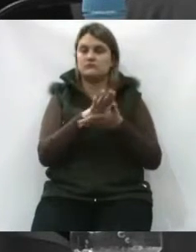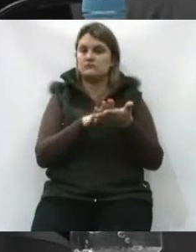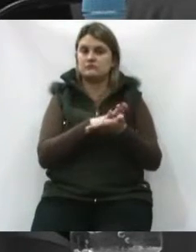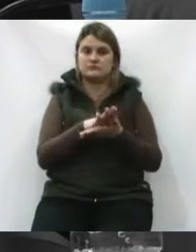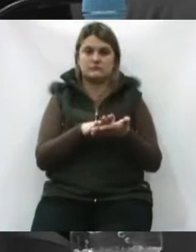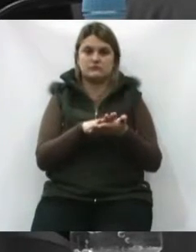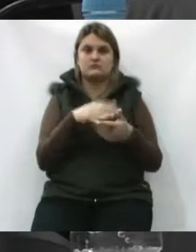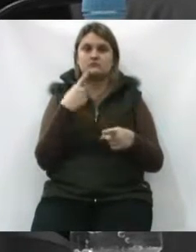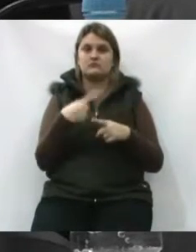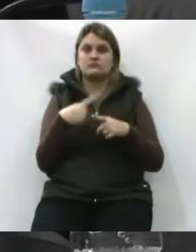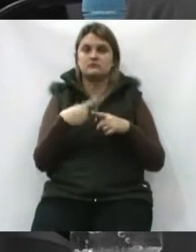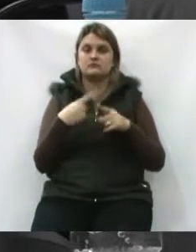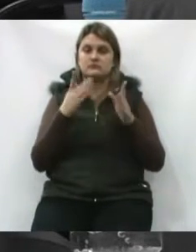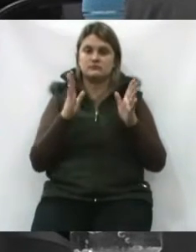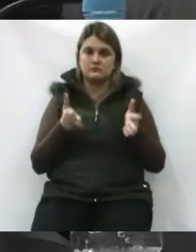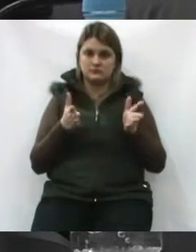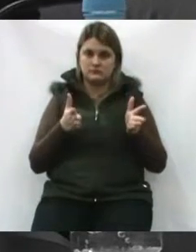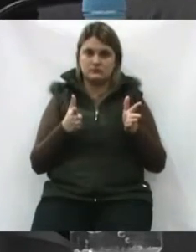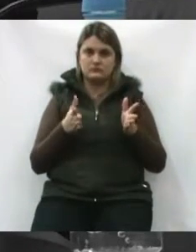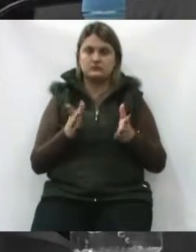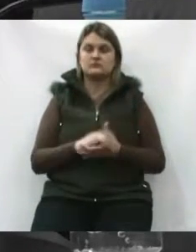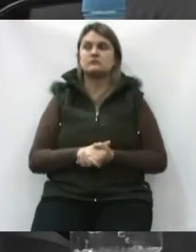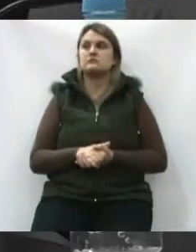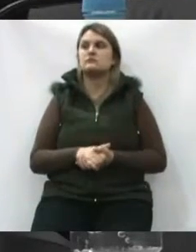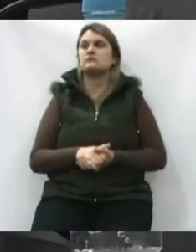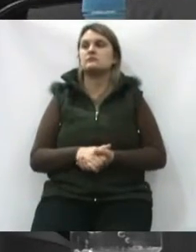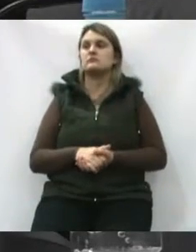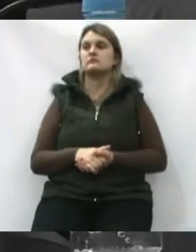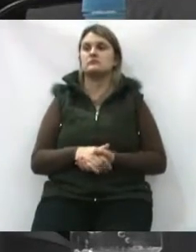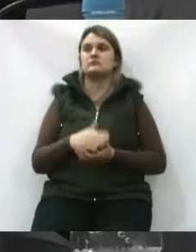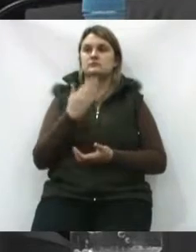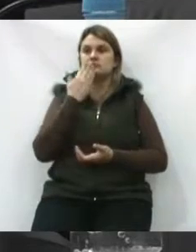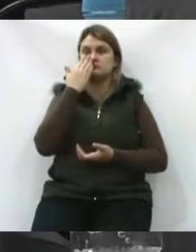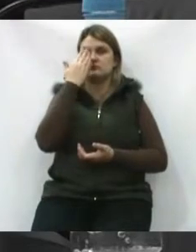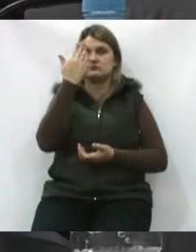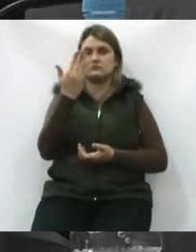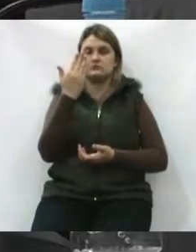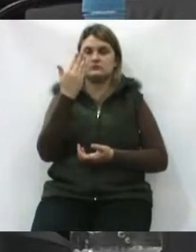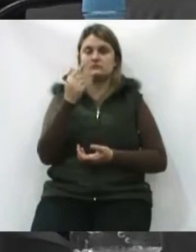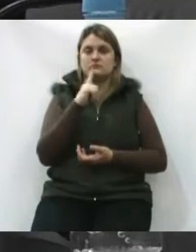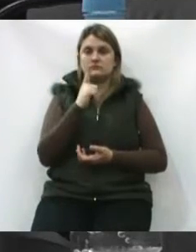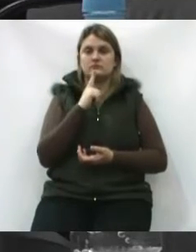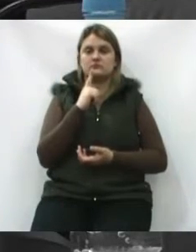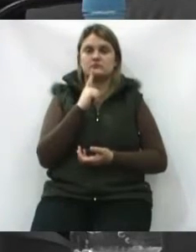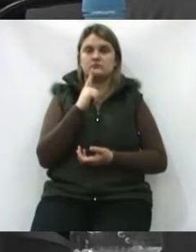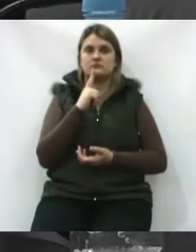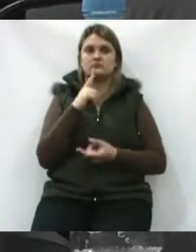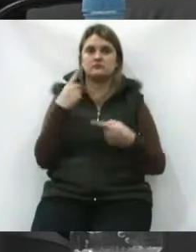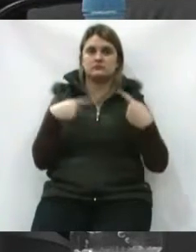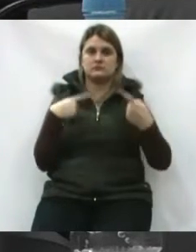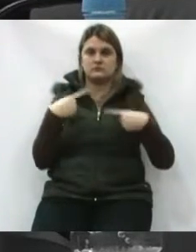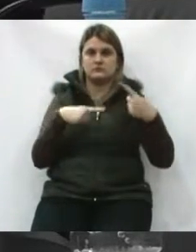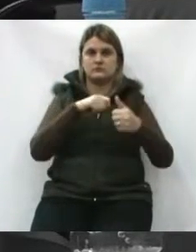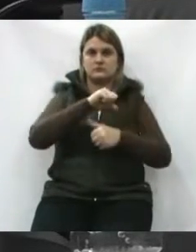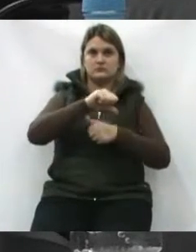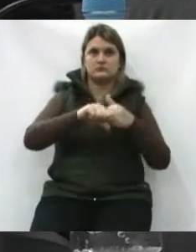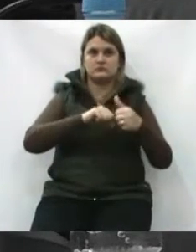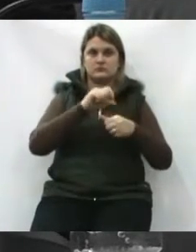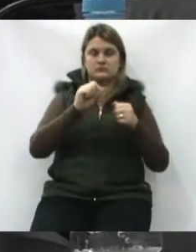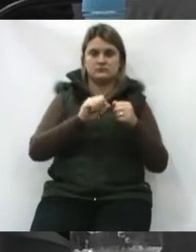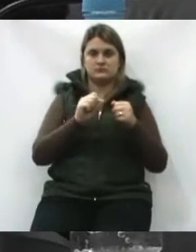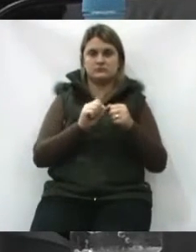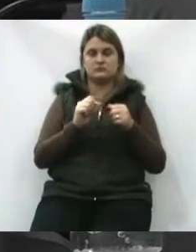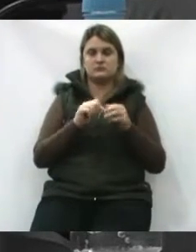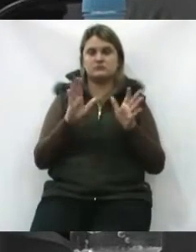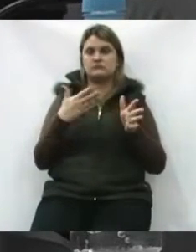Porque hoje, diante dessa alteração que a gente fez